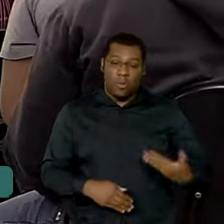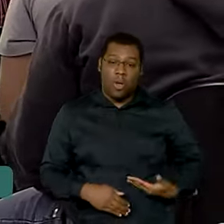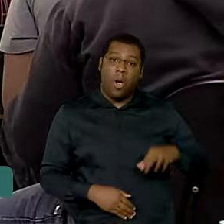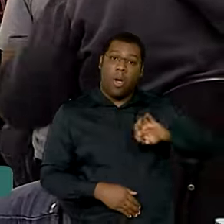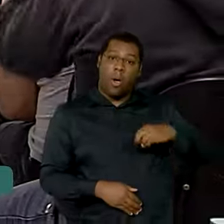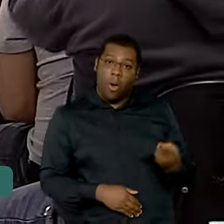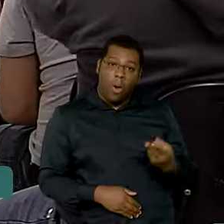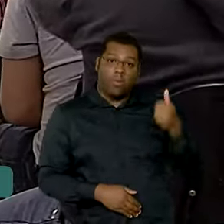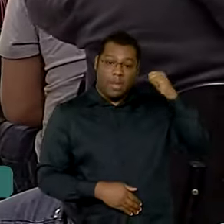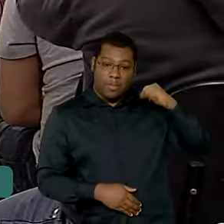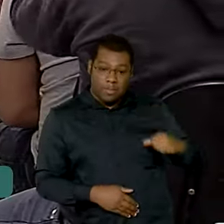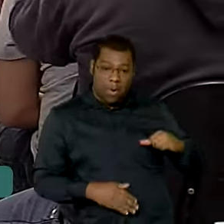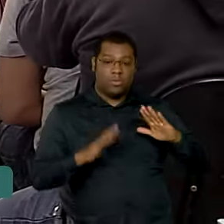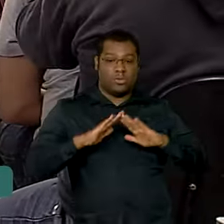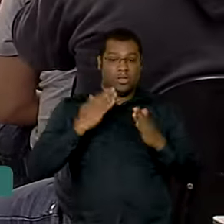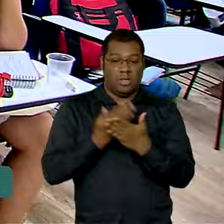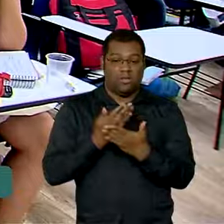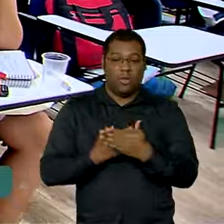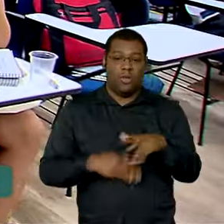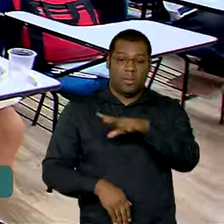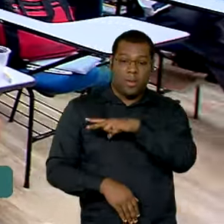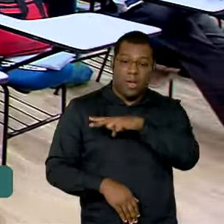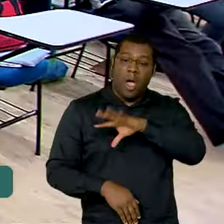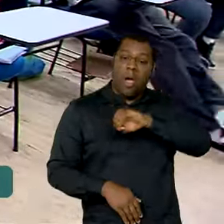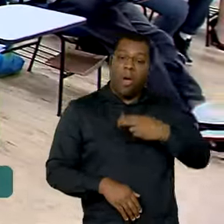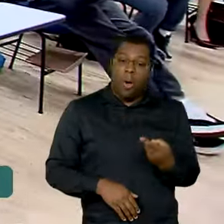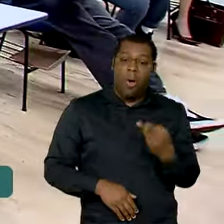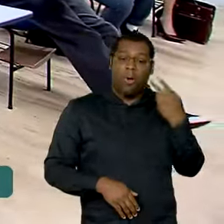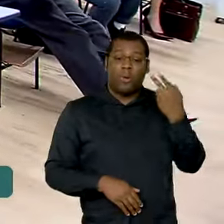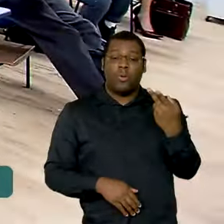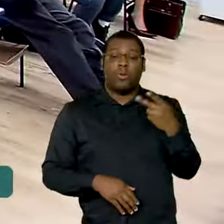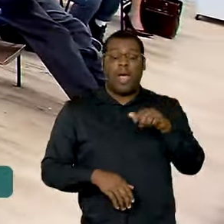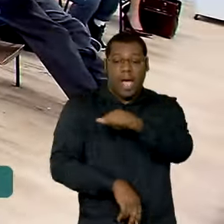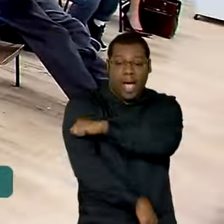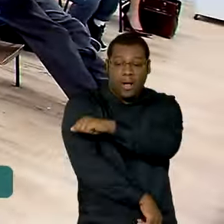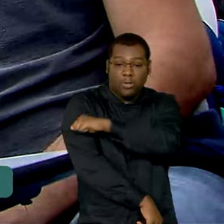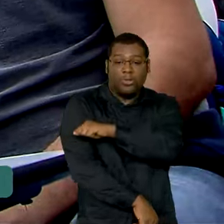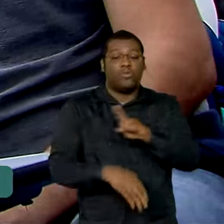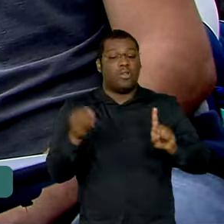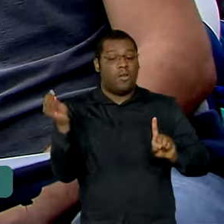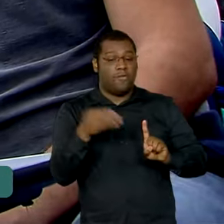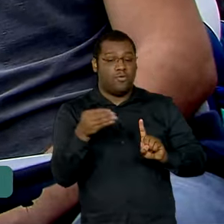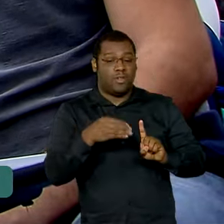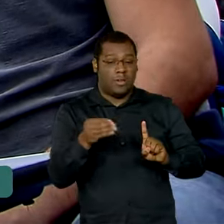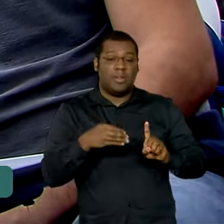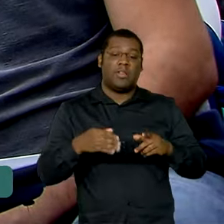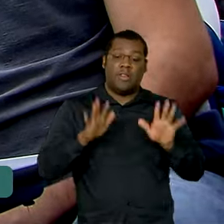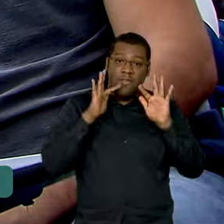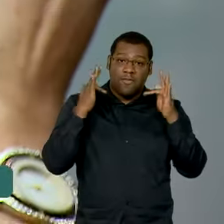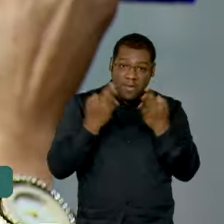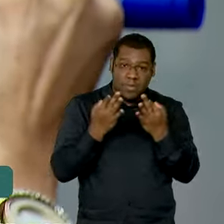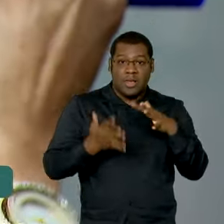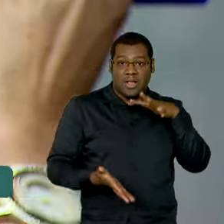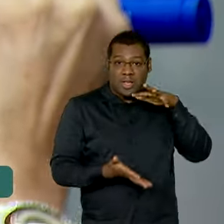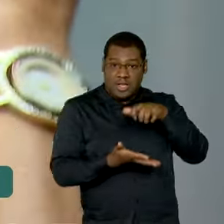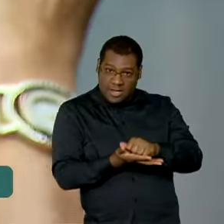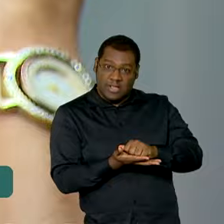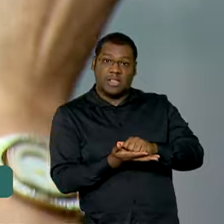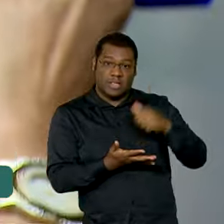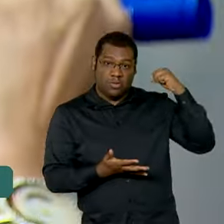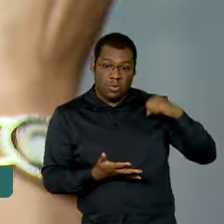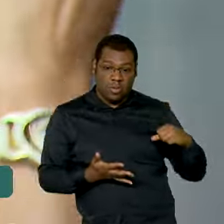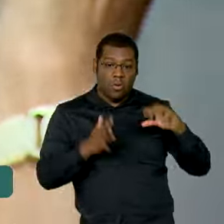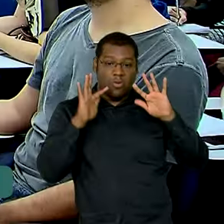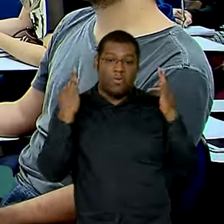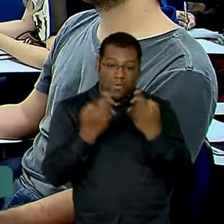privada e pessoas em situação de vulnerabilidade socioeconômica, com famílias inscritas no Cade Único.